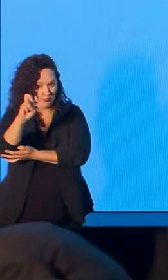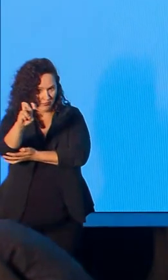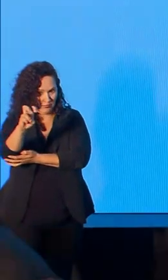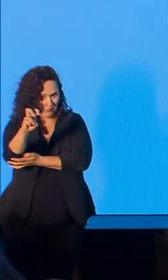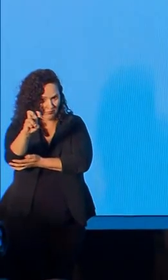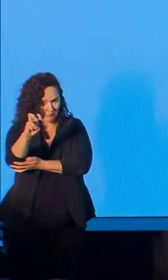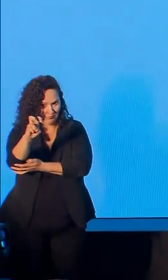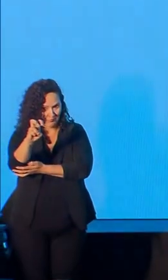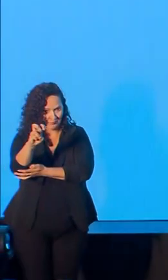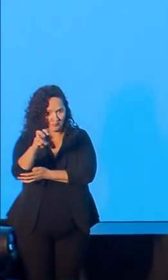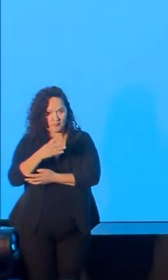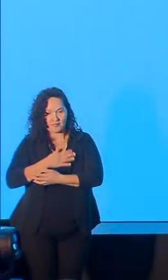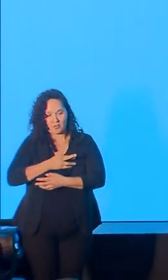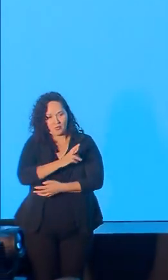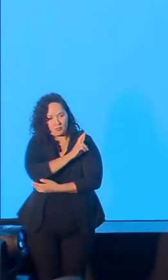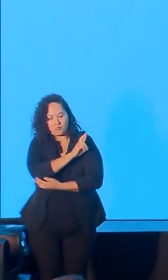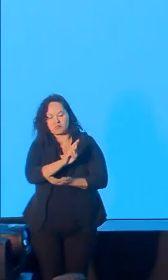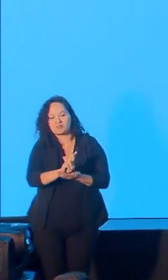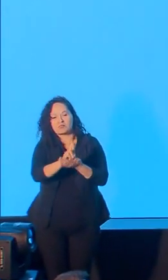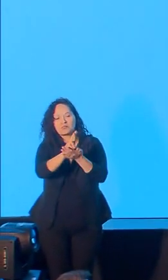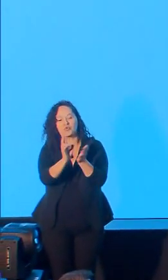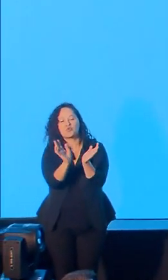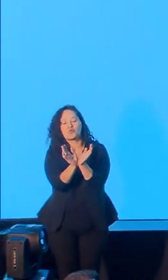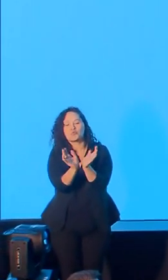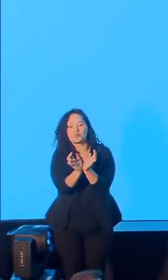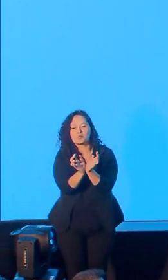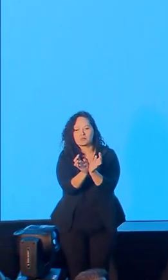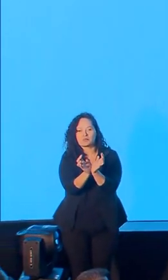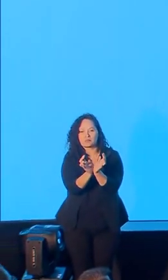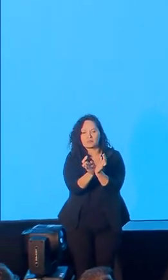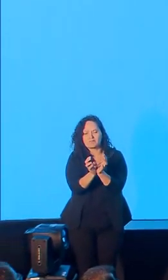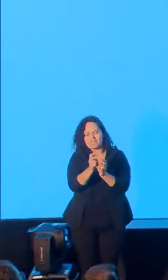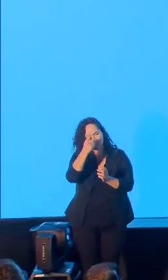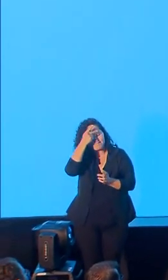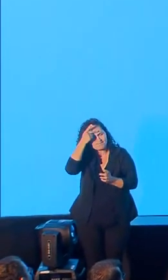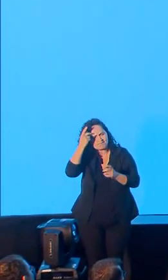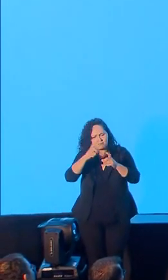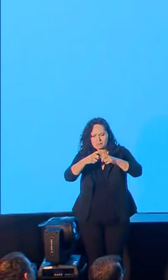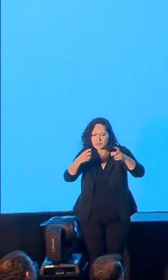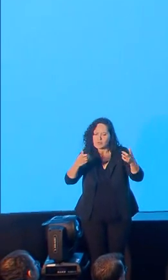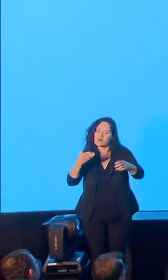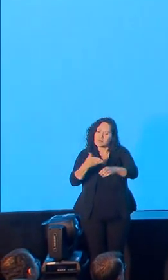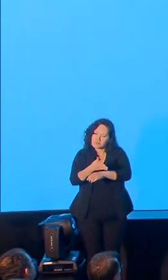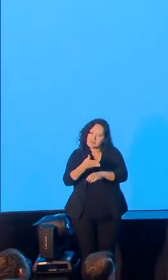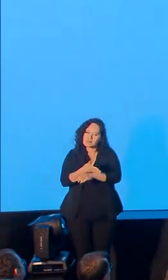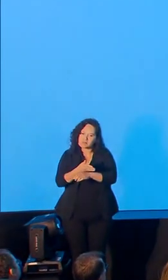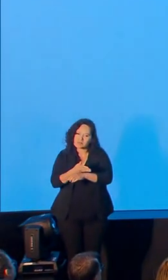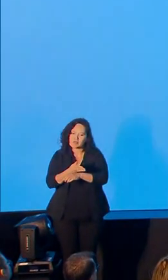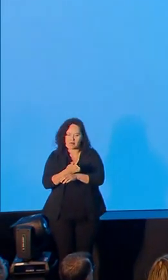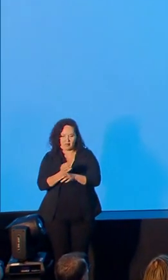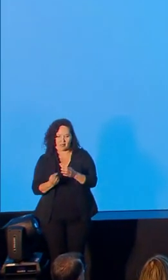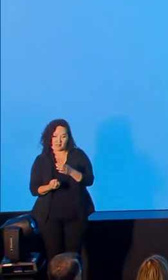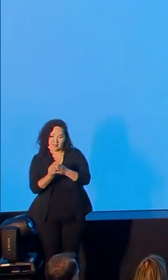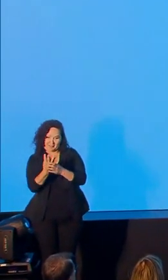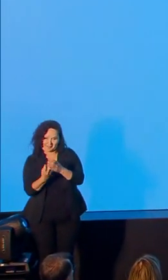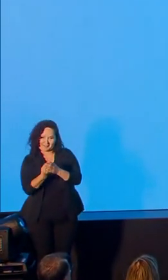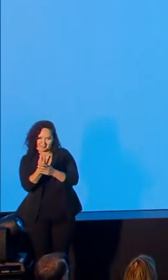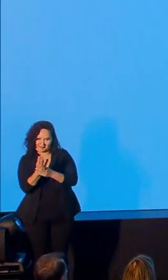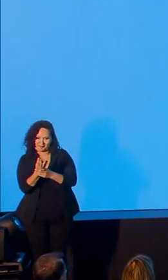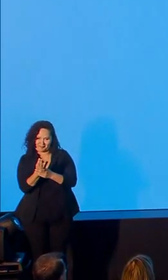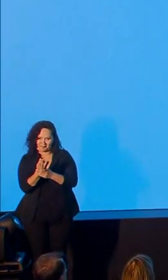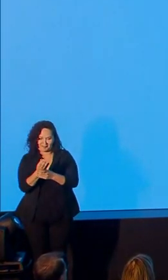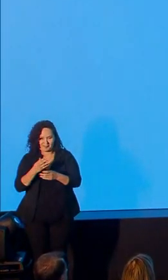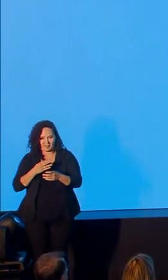Mas, eu estou aqui representando um grupo de muitas pessoas que fizeram parte dessa solução. Então, o